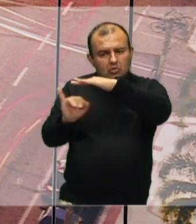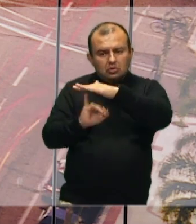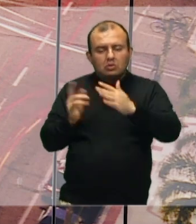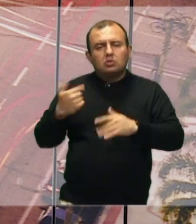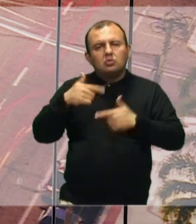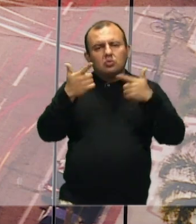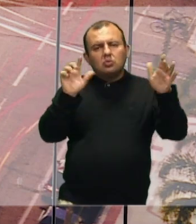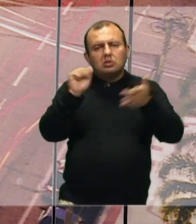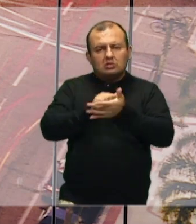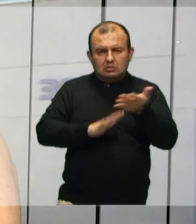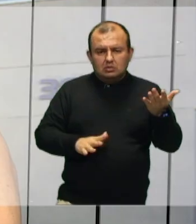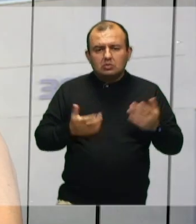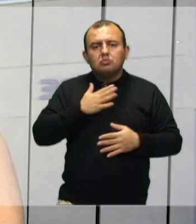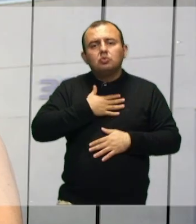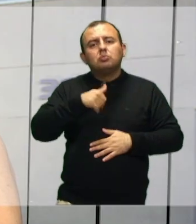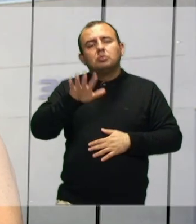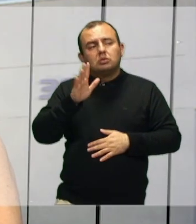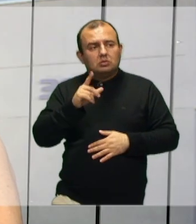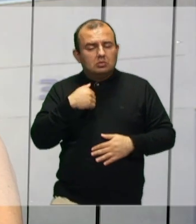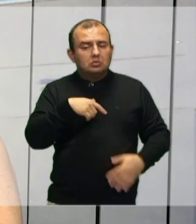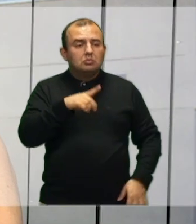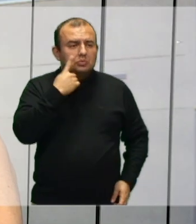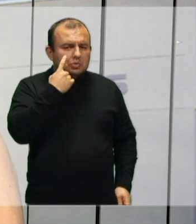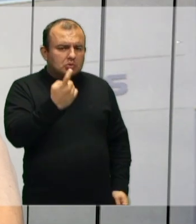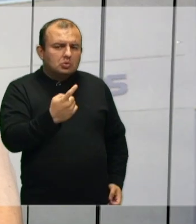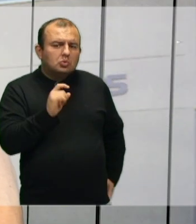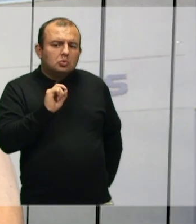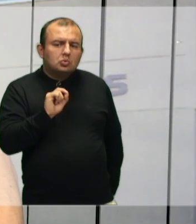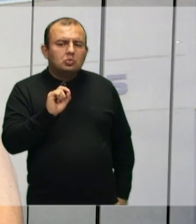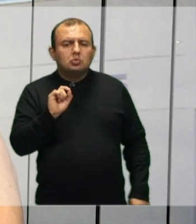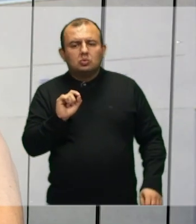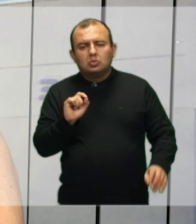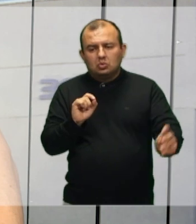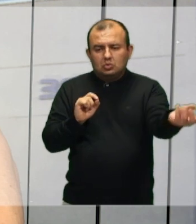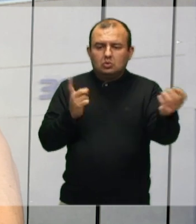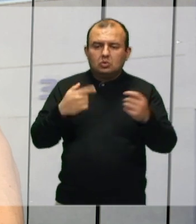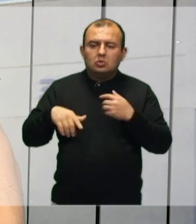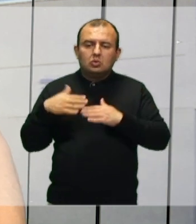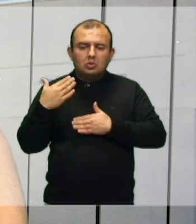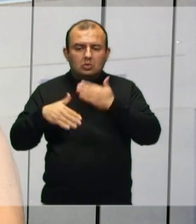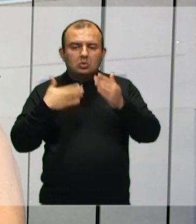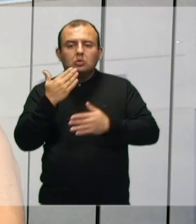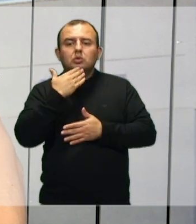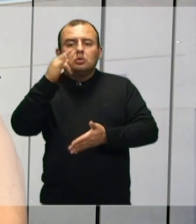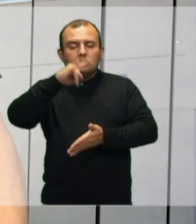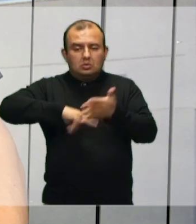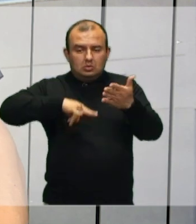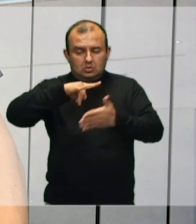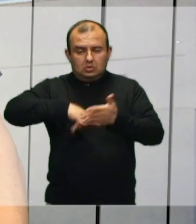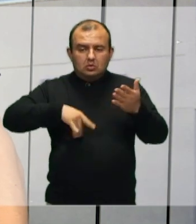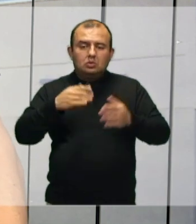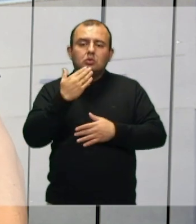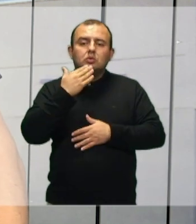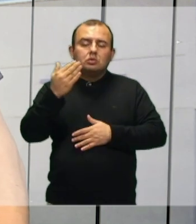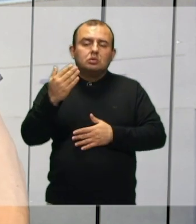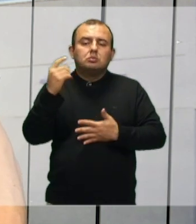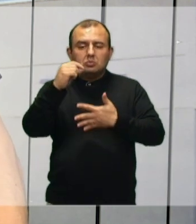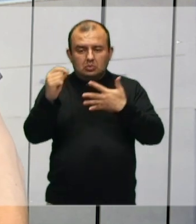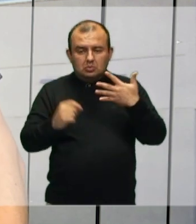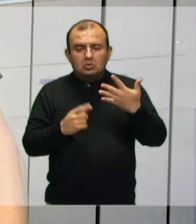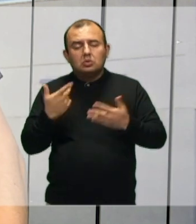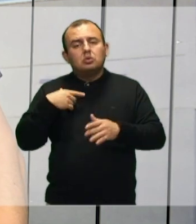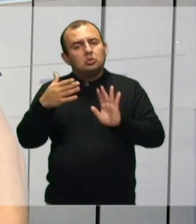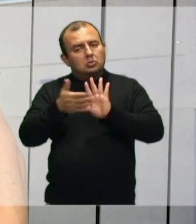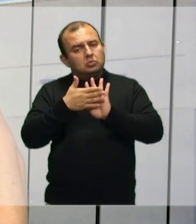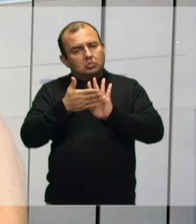e as demais atividades? Eu acho que o mais interessante é mesmo a nossa formulação de requerimentos, das indicações, o que a